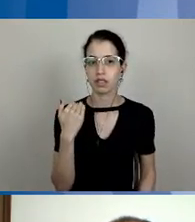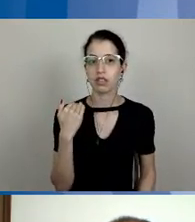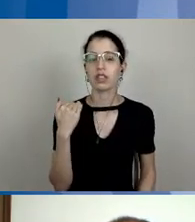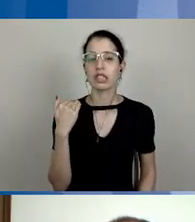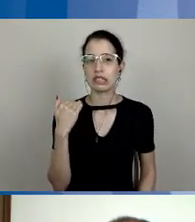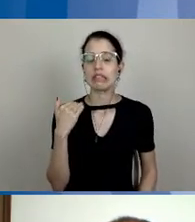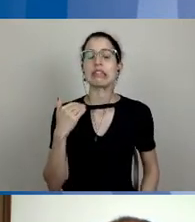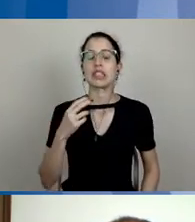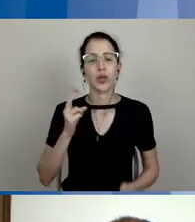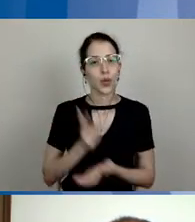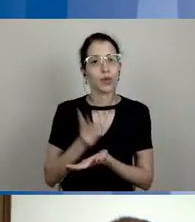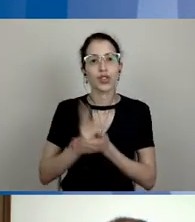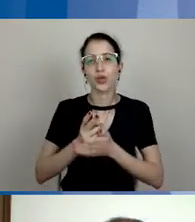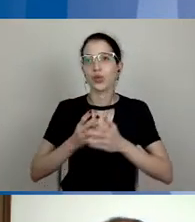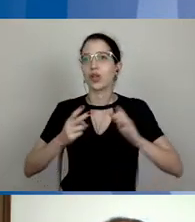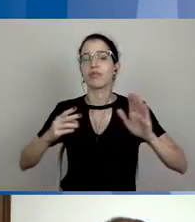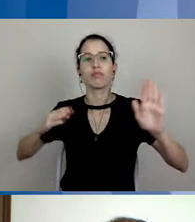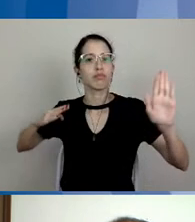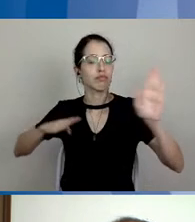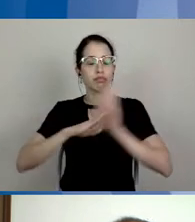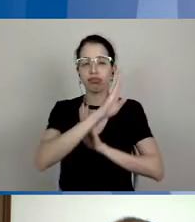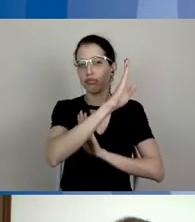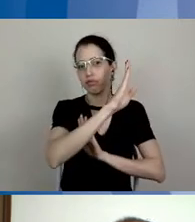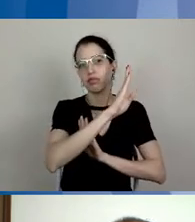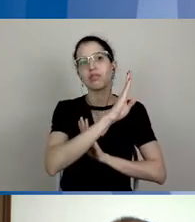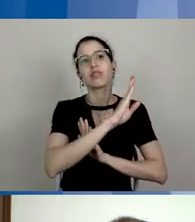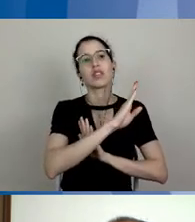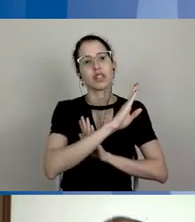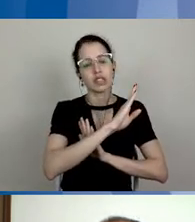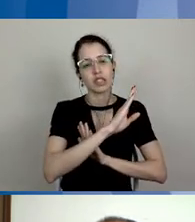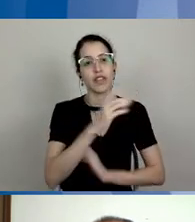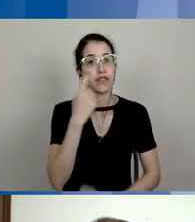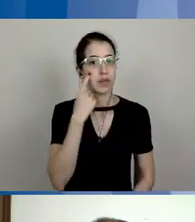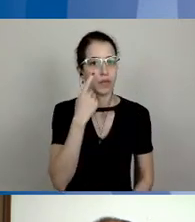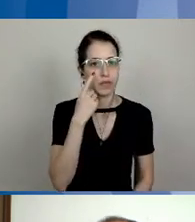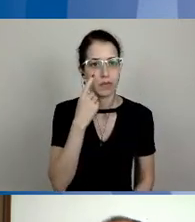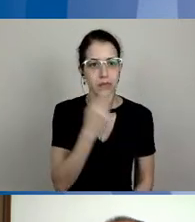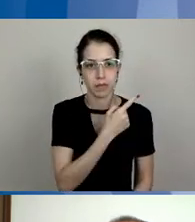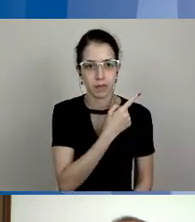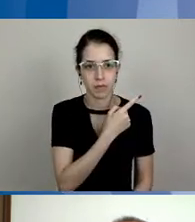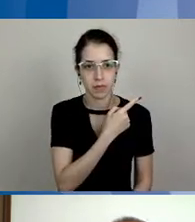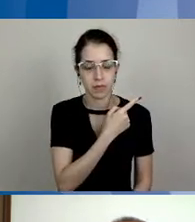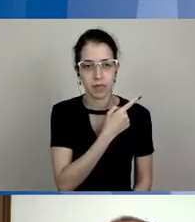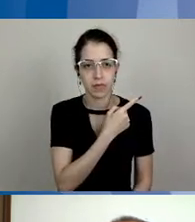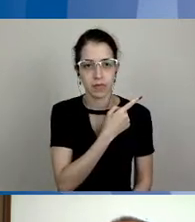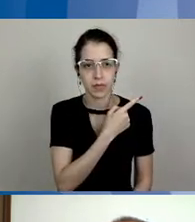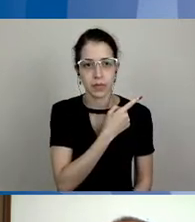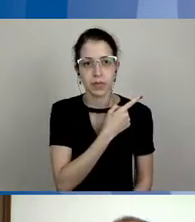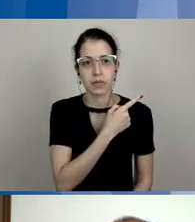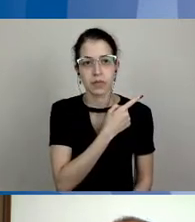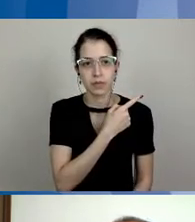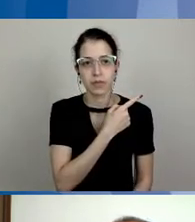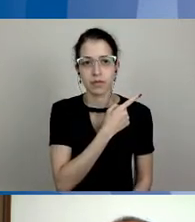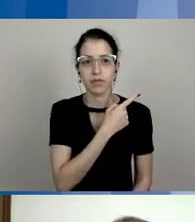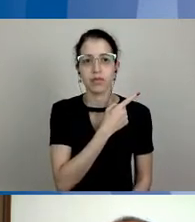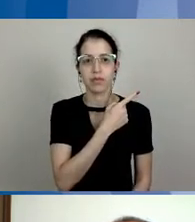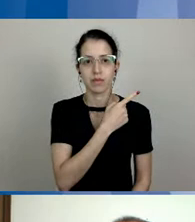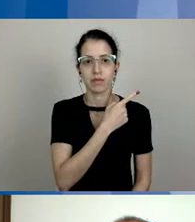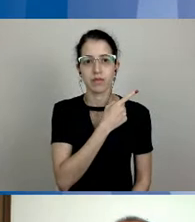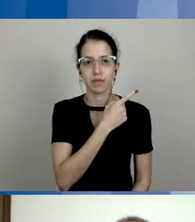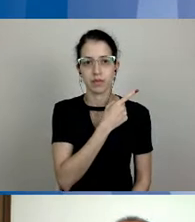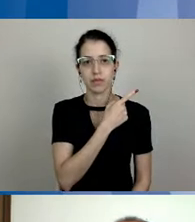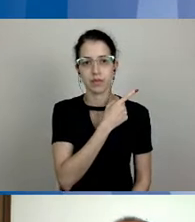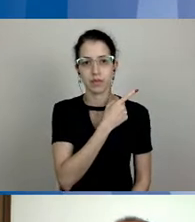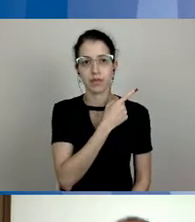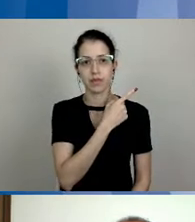uma curva crescente, tem um platô aqui recente, instável, vamos observar daqui para frente como que isso se comporta, mas nós já alcançamos nos primeiros